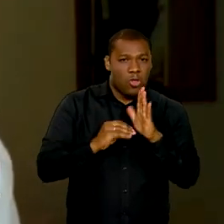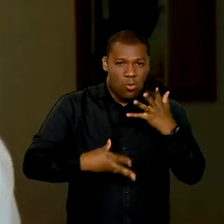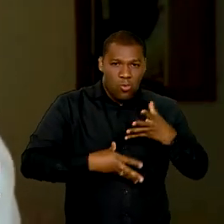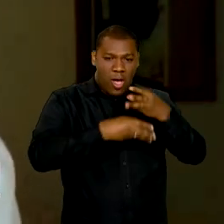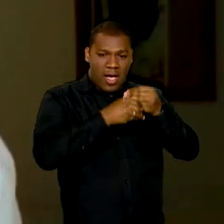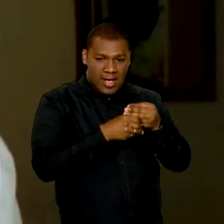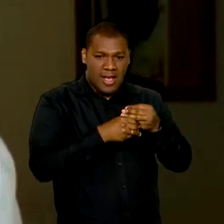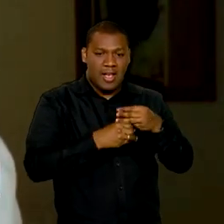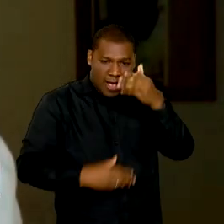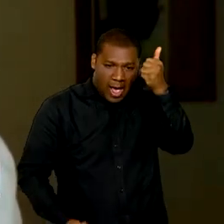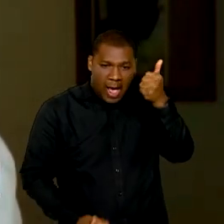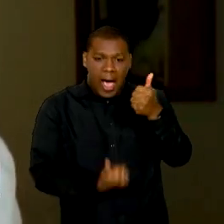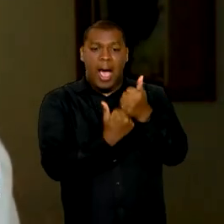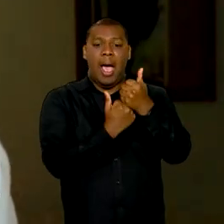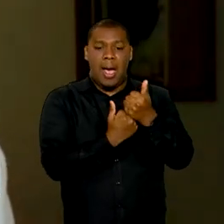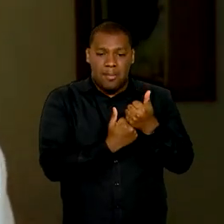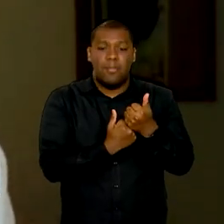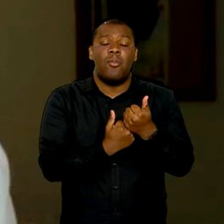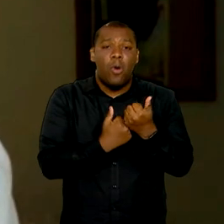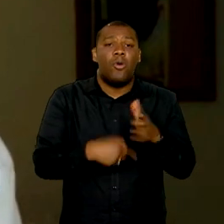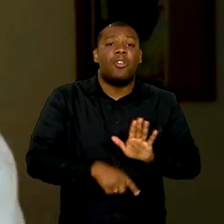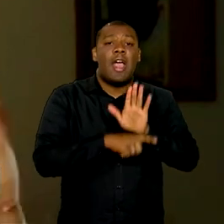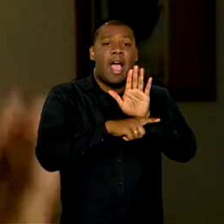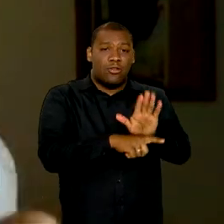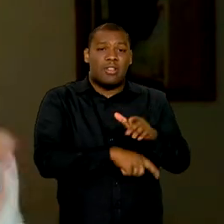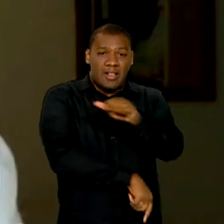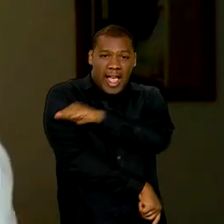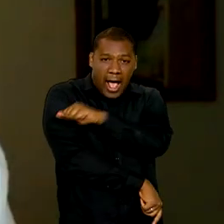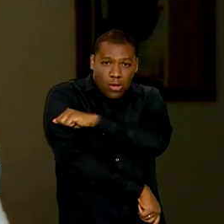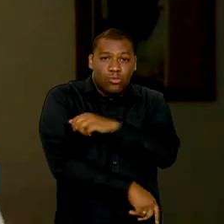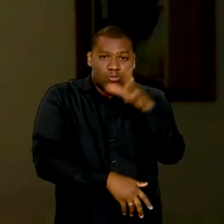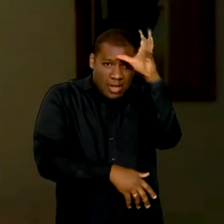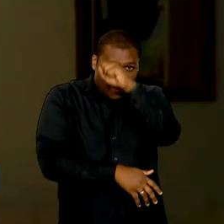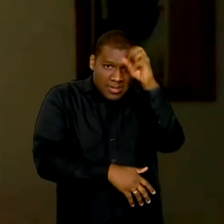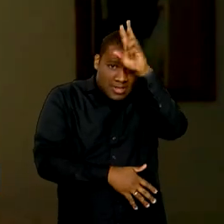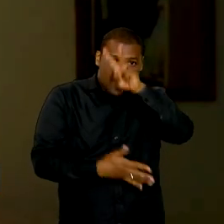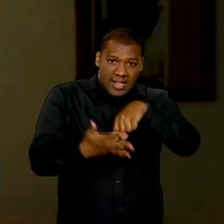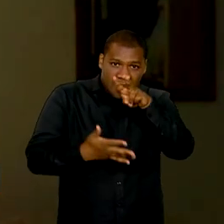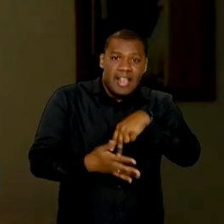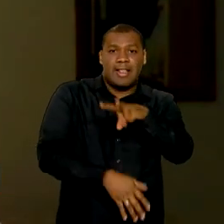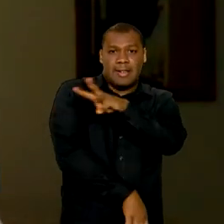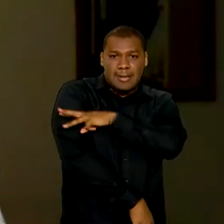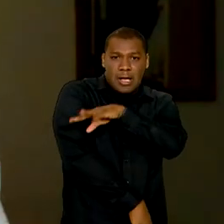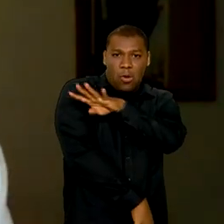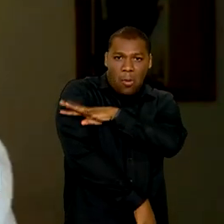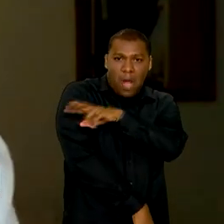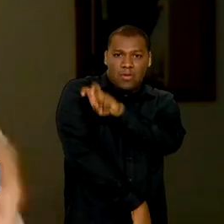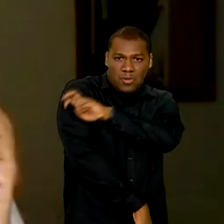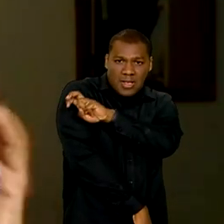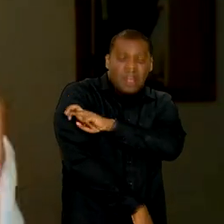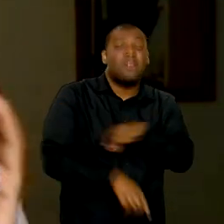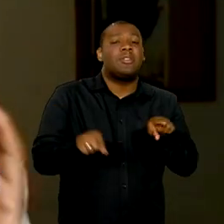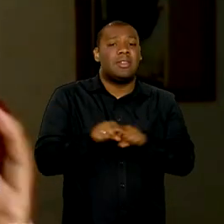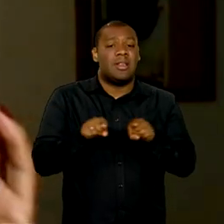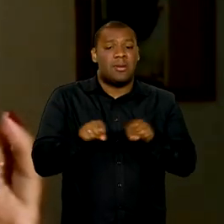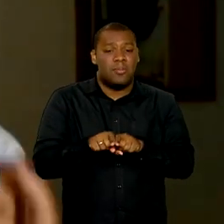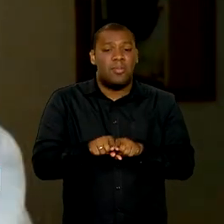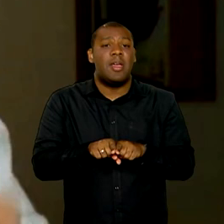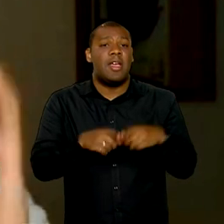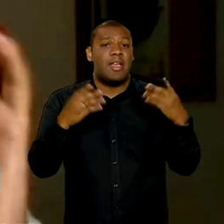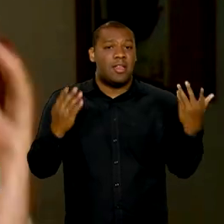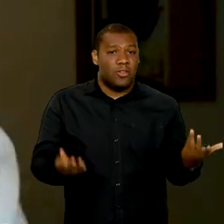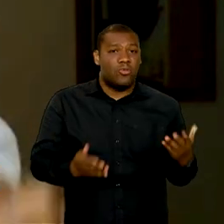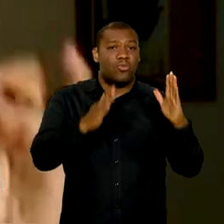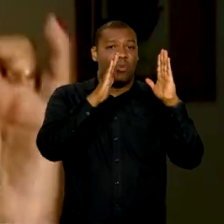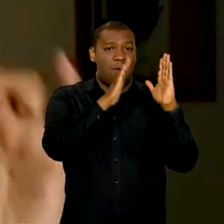para apoiar processos de alfabetização, terceiros, quartos e quintos anos e também uma mini biblioteca